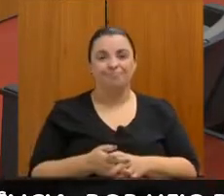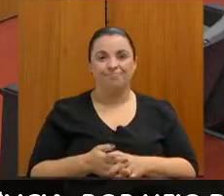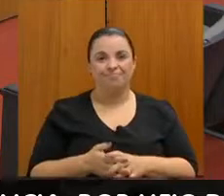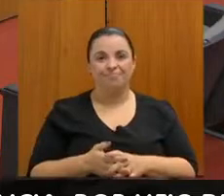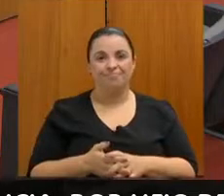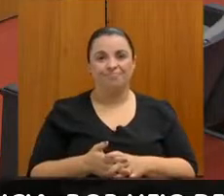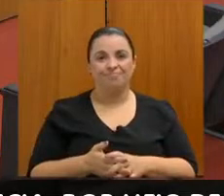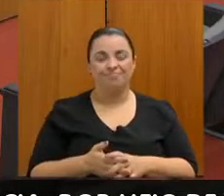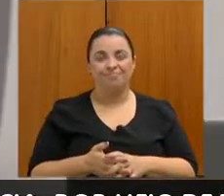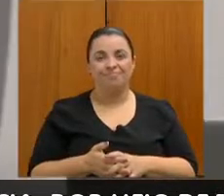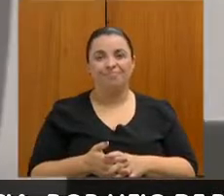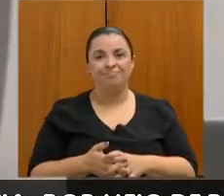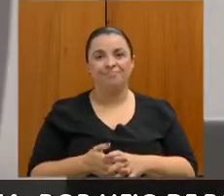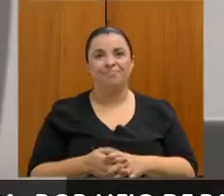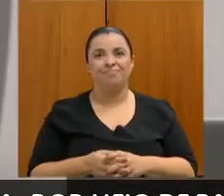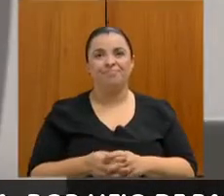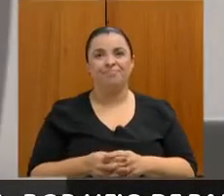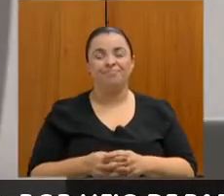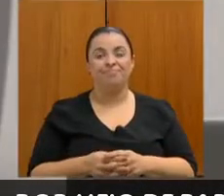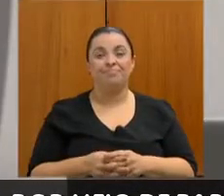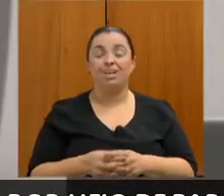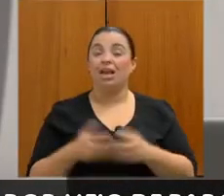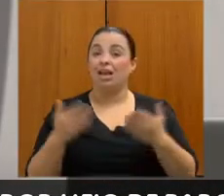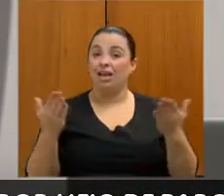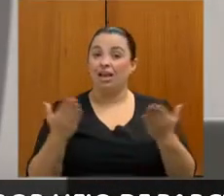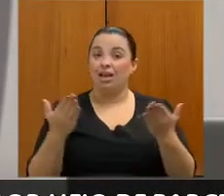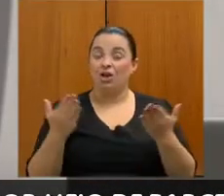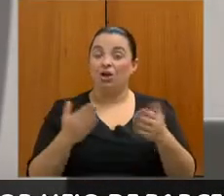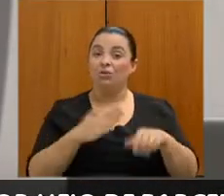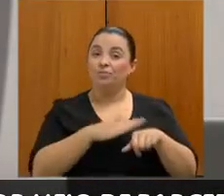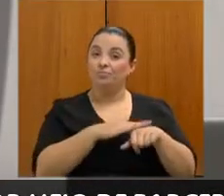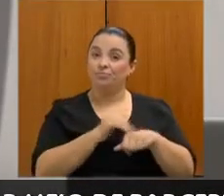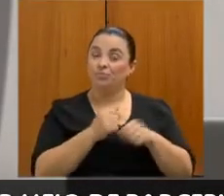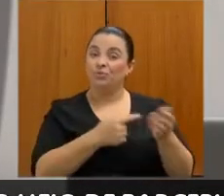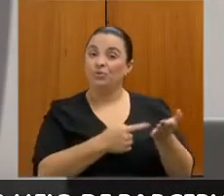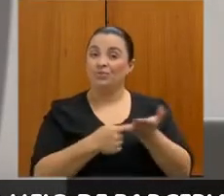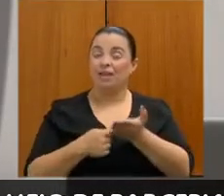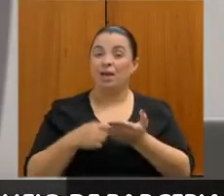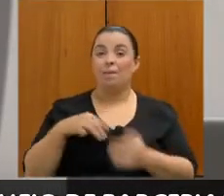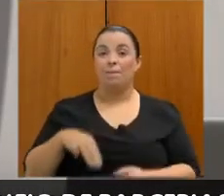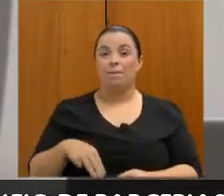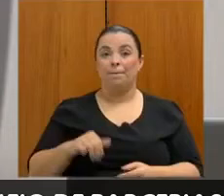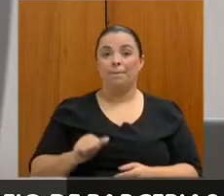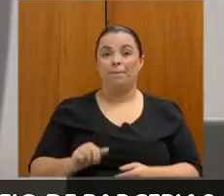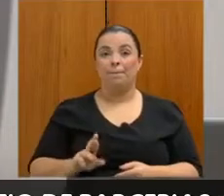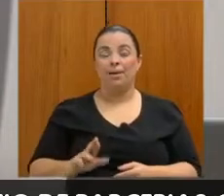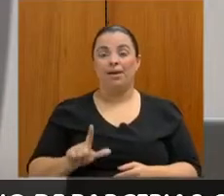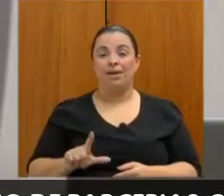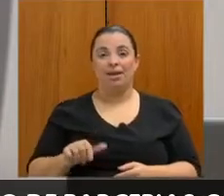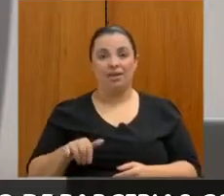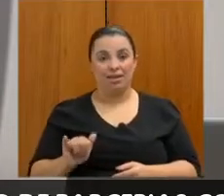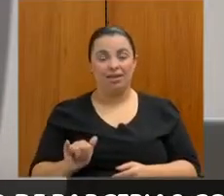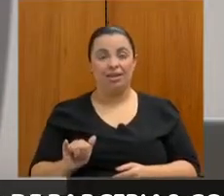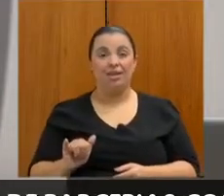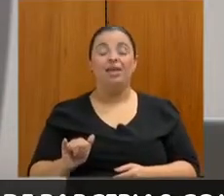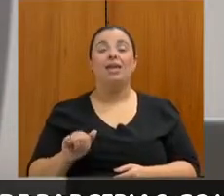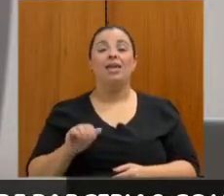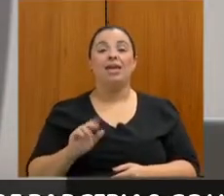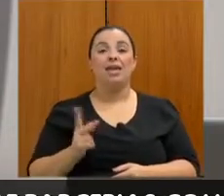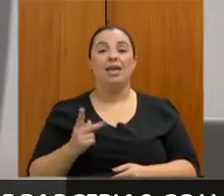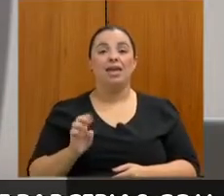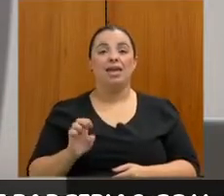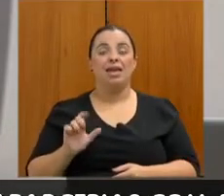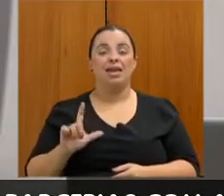continuidade aqui às falas, eu vou passar então para Marli Helena Duarte Silva, que neste ato